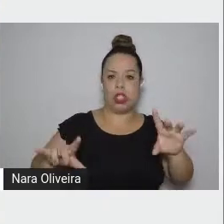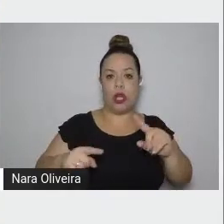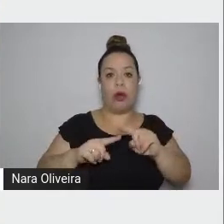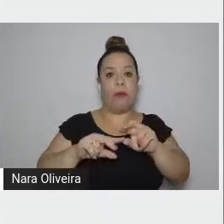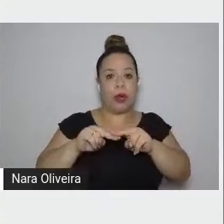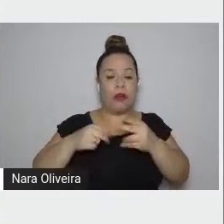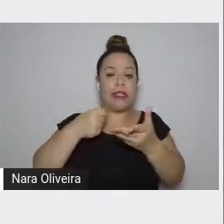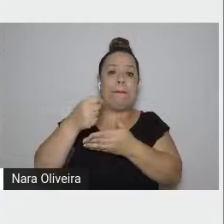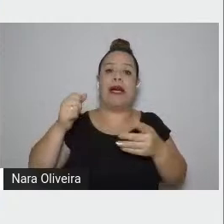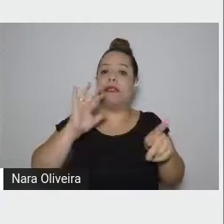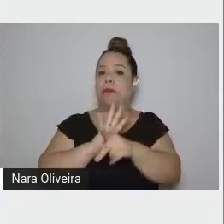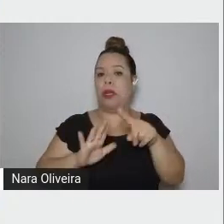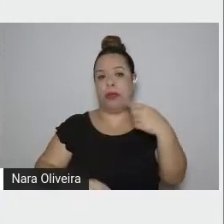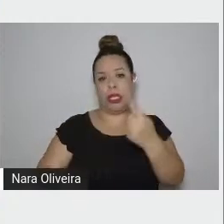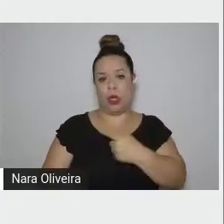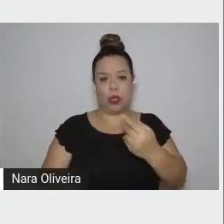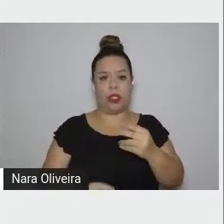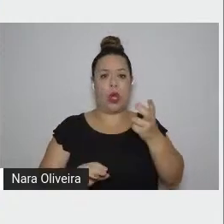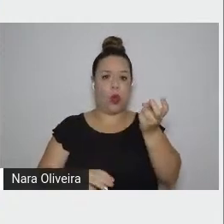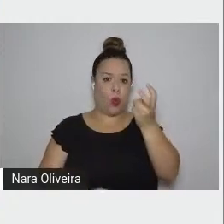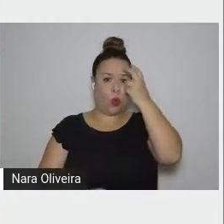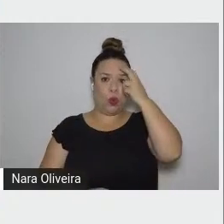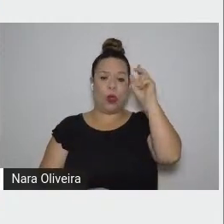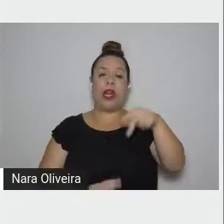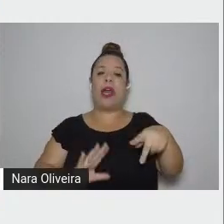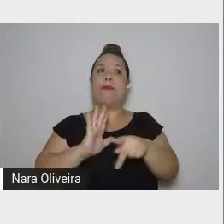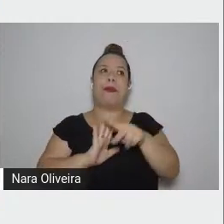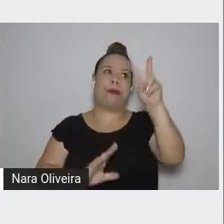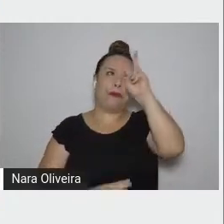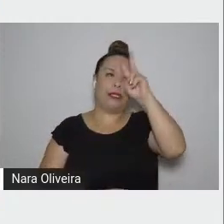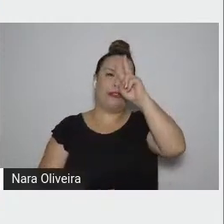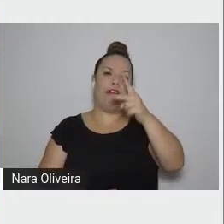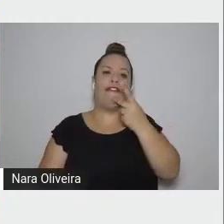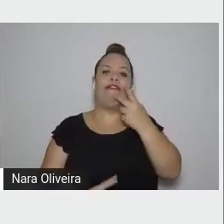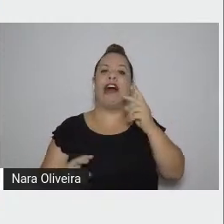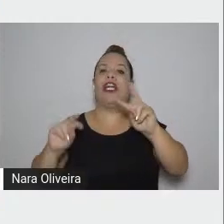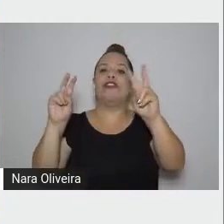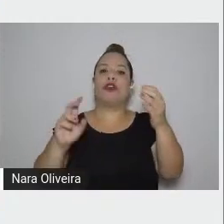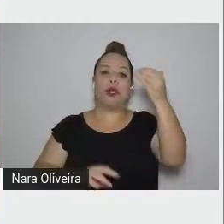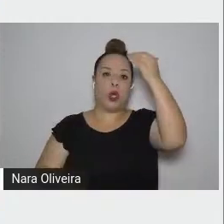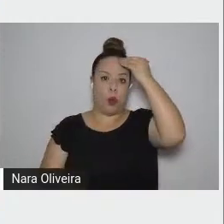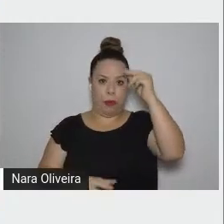história de culpa porque se no judaísmo